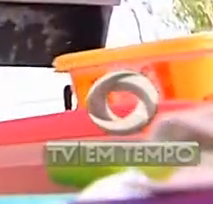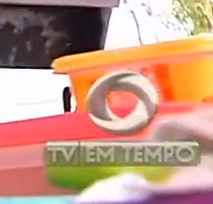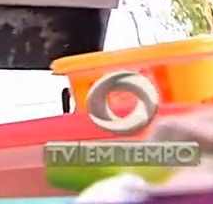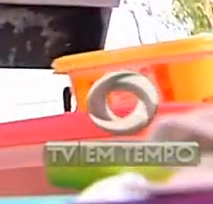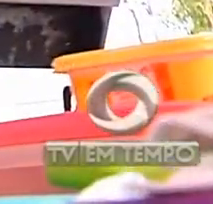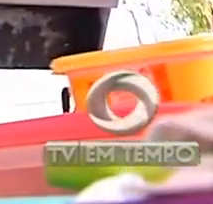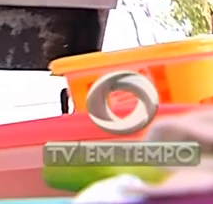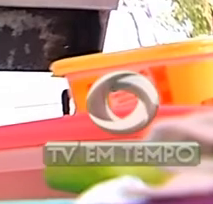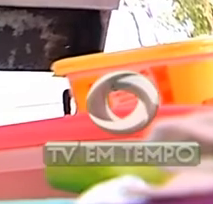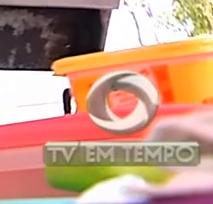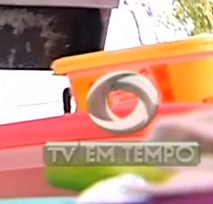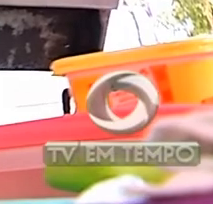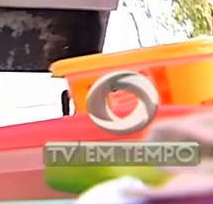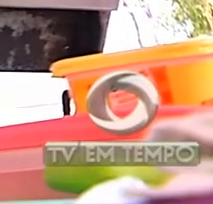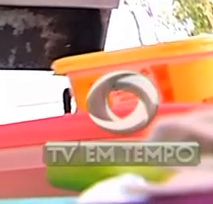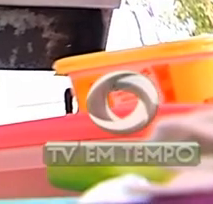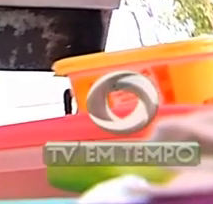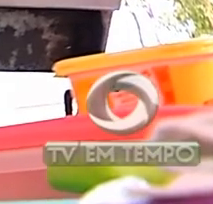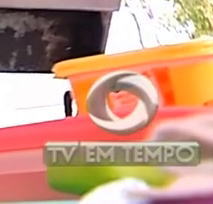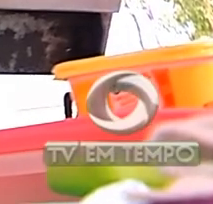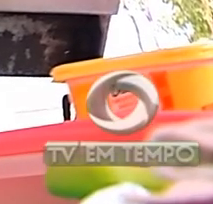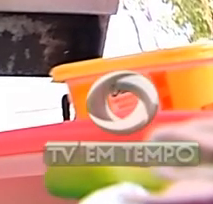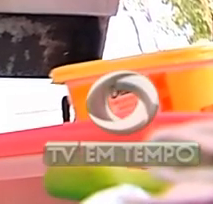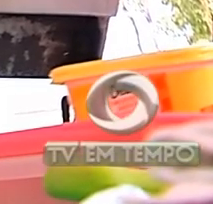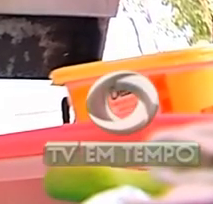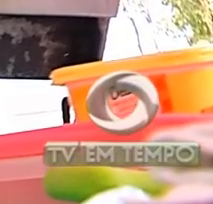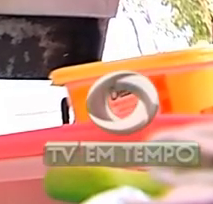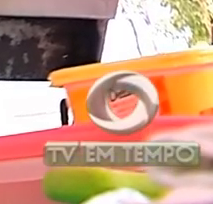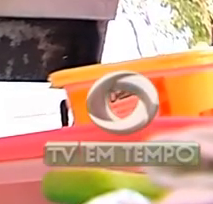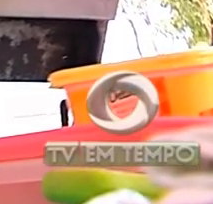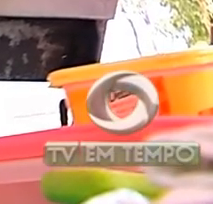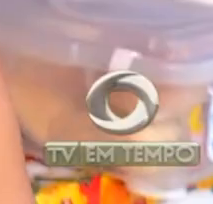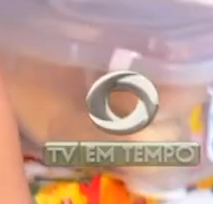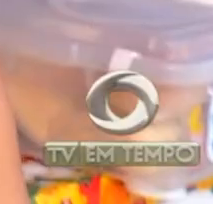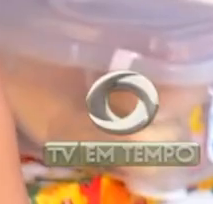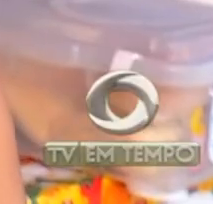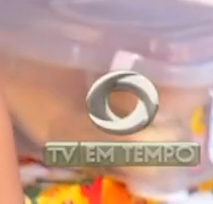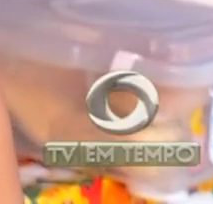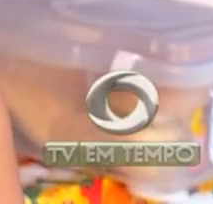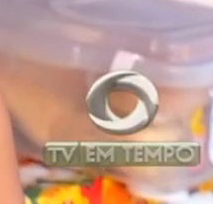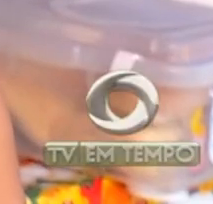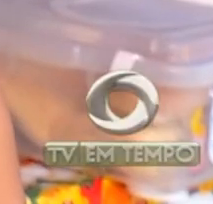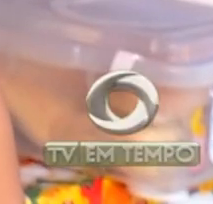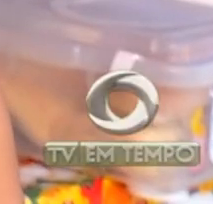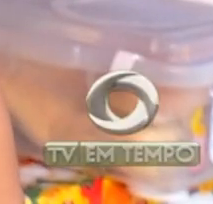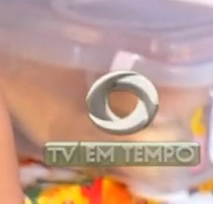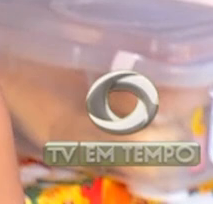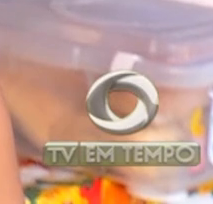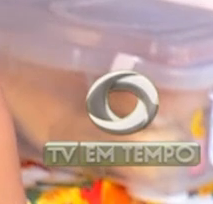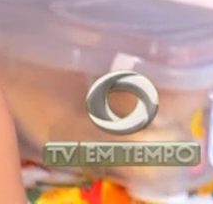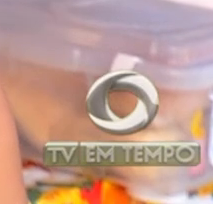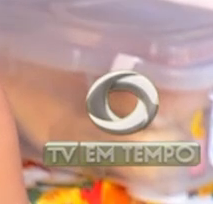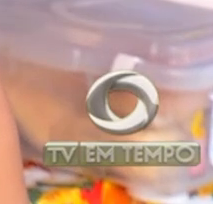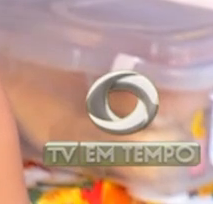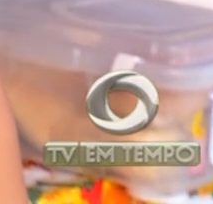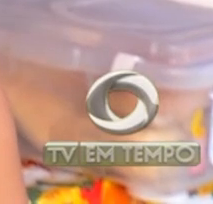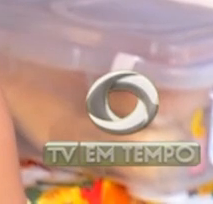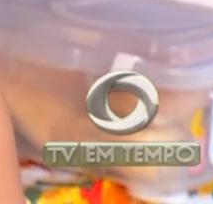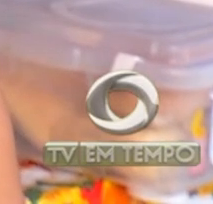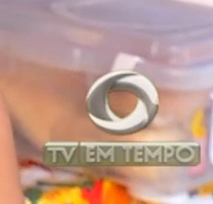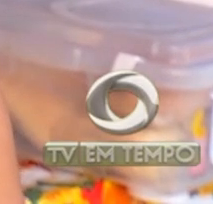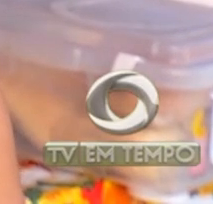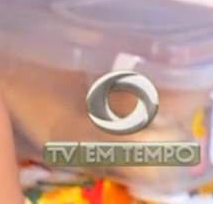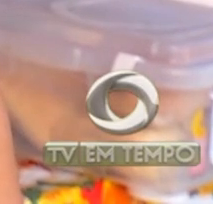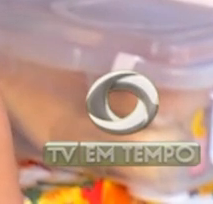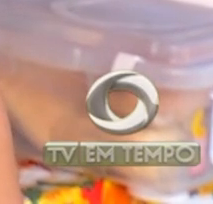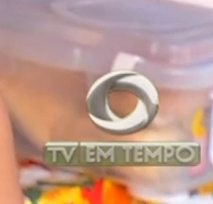Hoje, ajuda a tocar o café regional da família. Falta de oportunidade e fora isso, as lojas, muita loja estão fechando e não